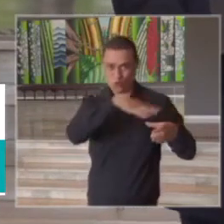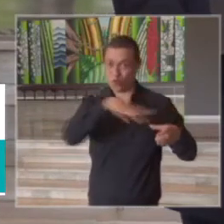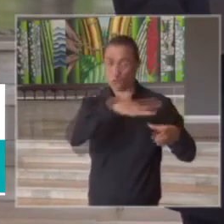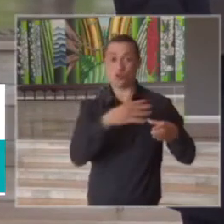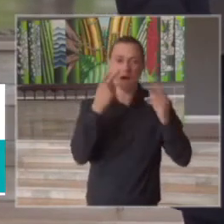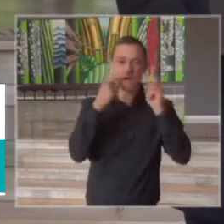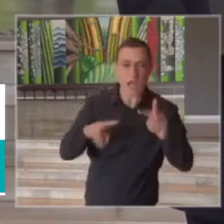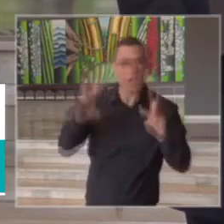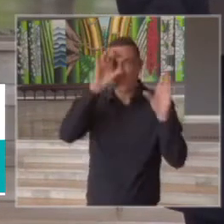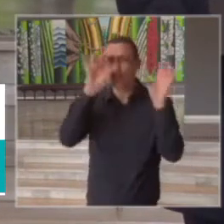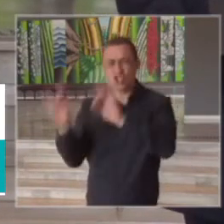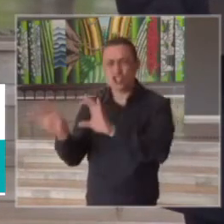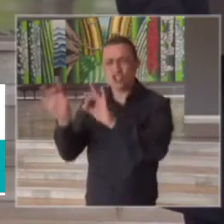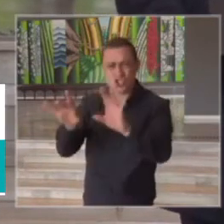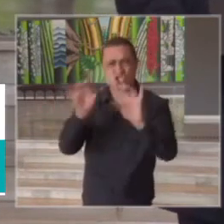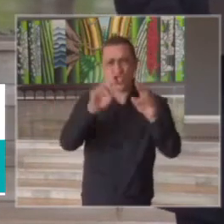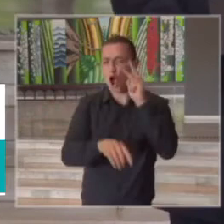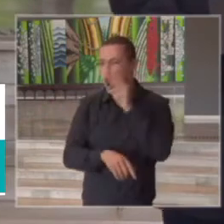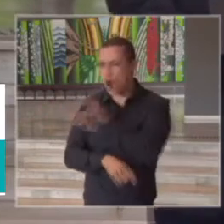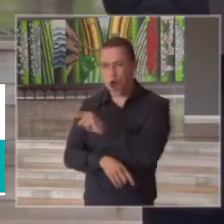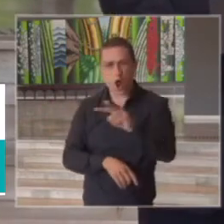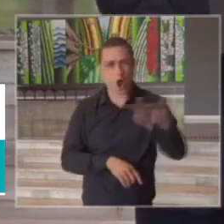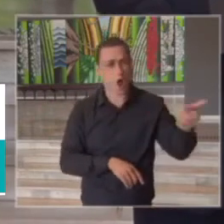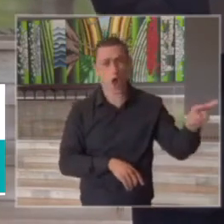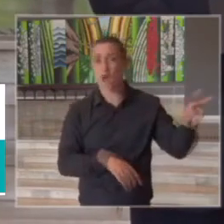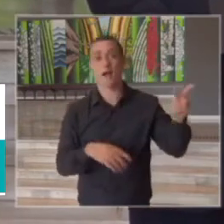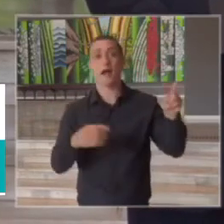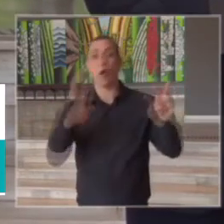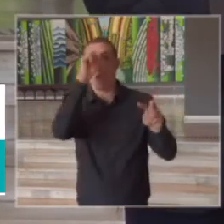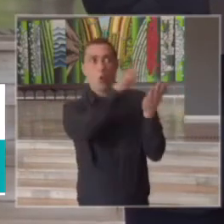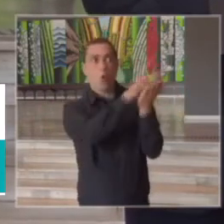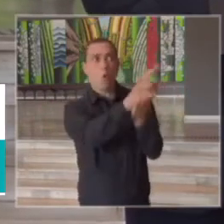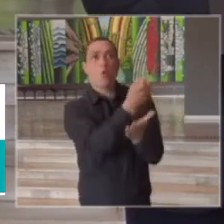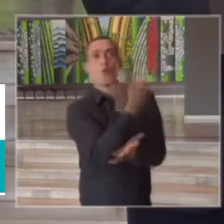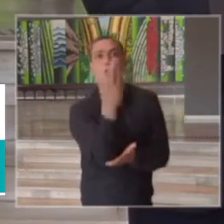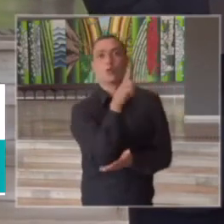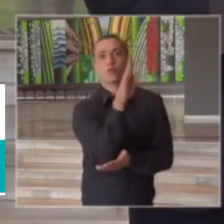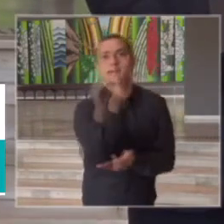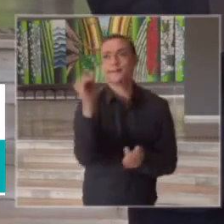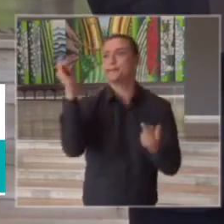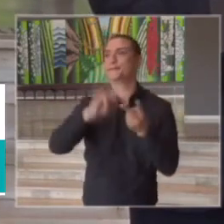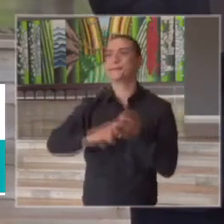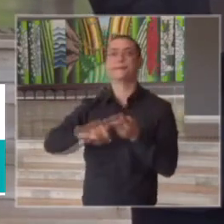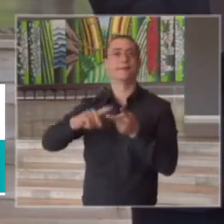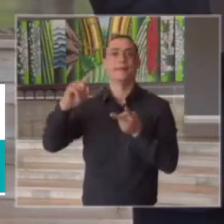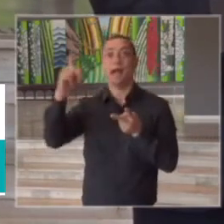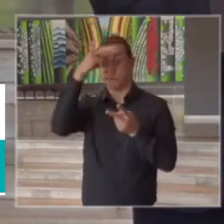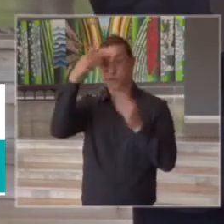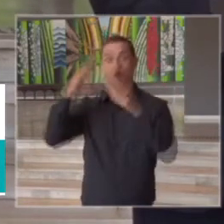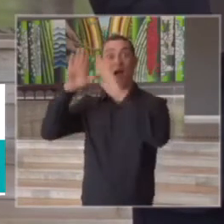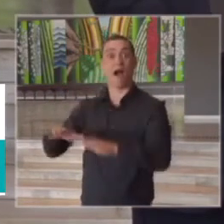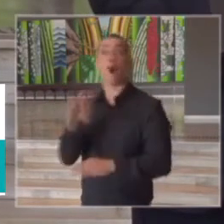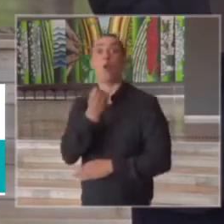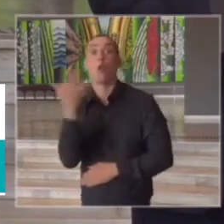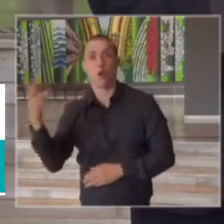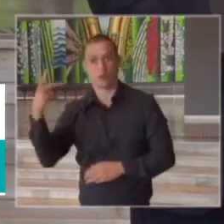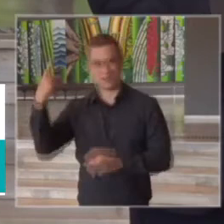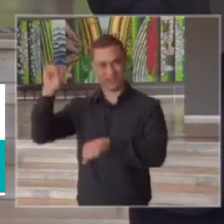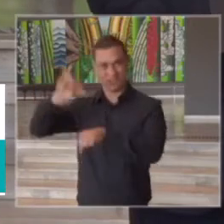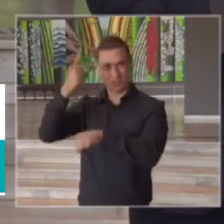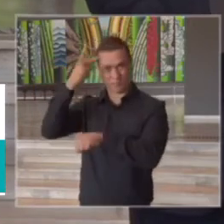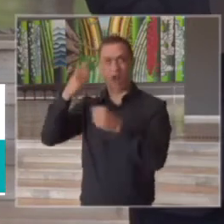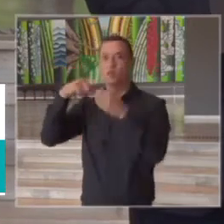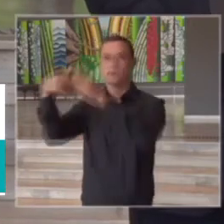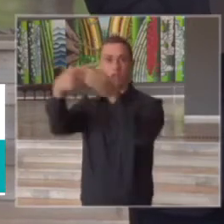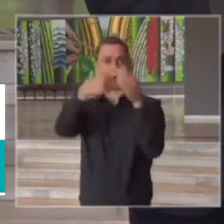visualizando diariamente o movimento índice de ocupação de UTIs índice de isolamento social na grande São Paulo no